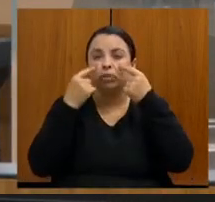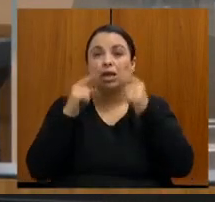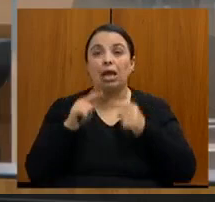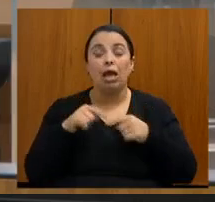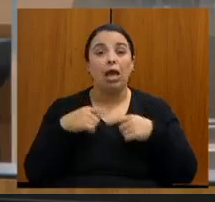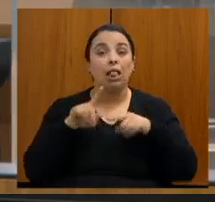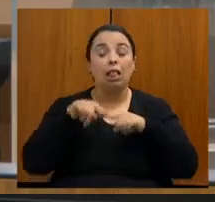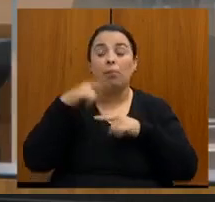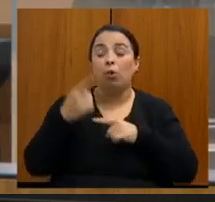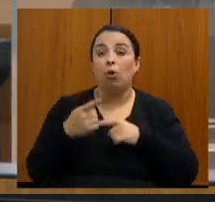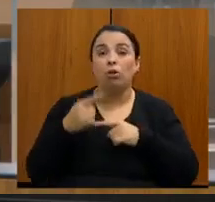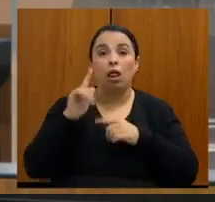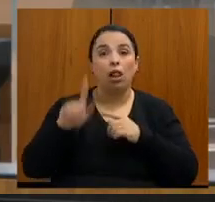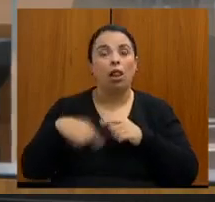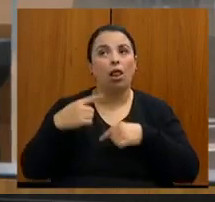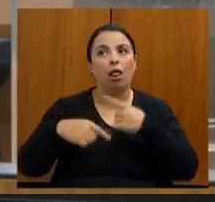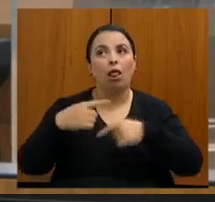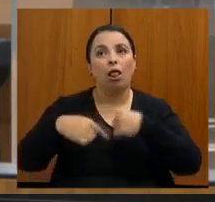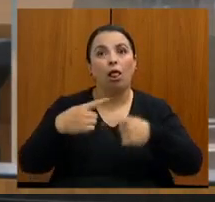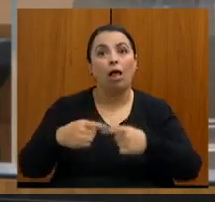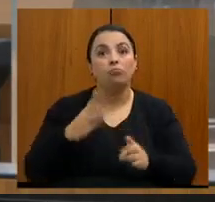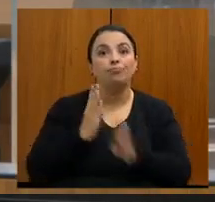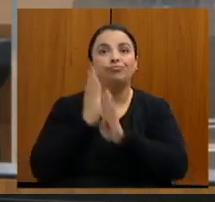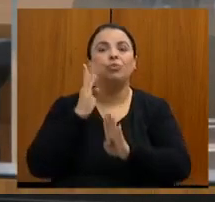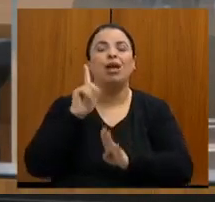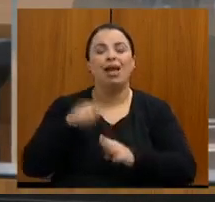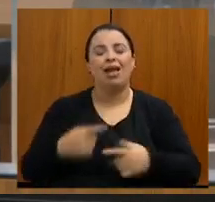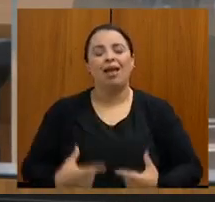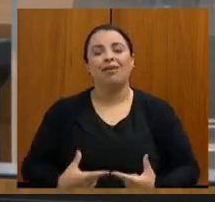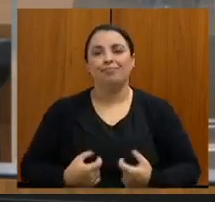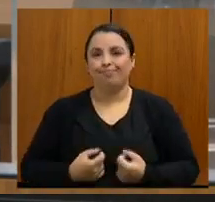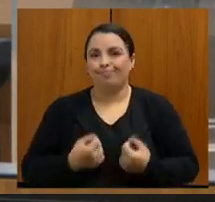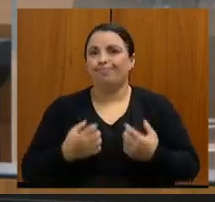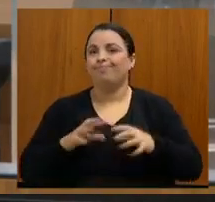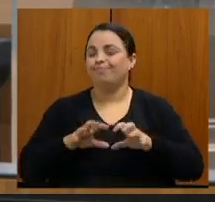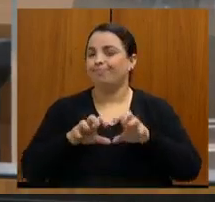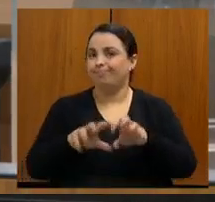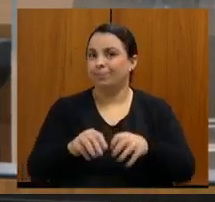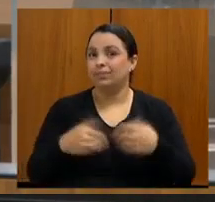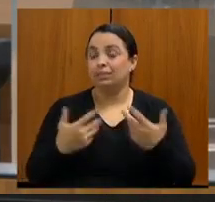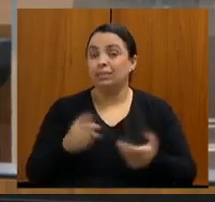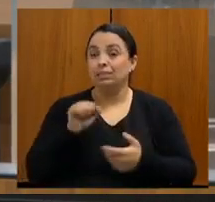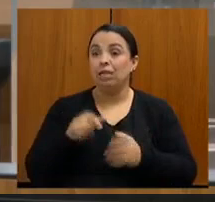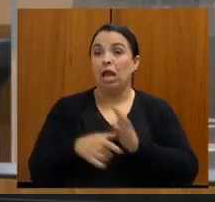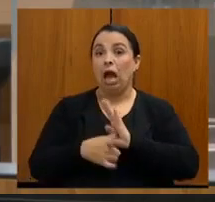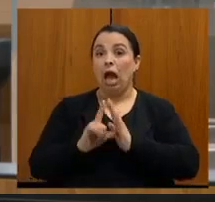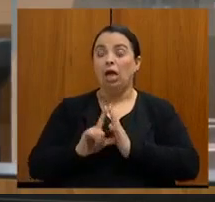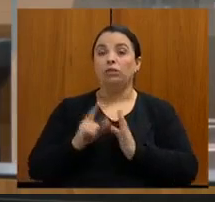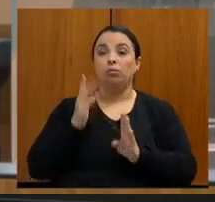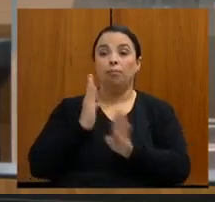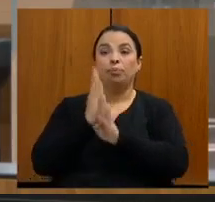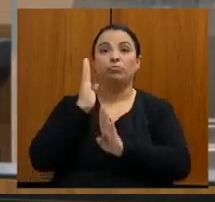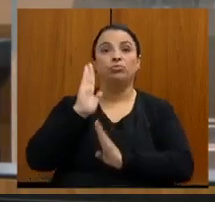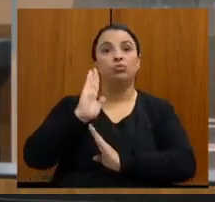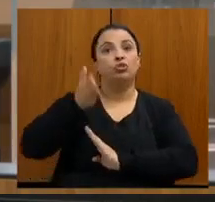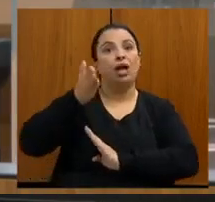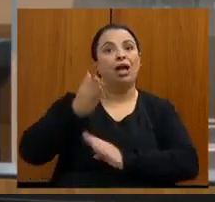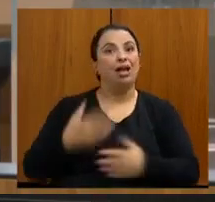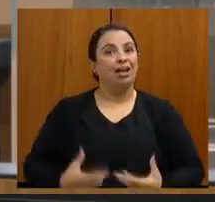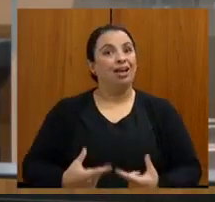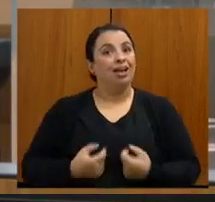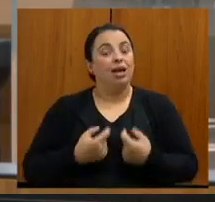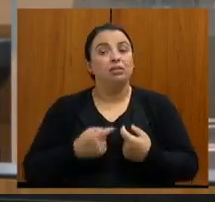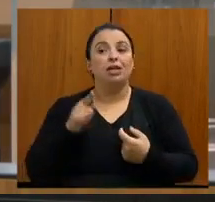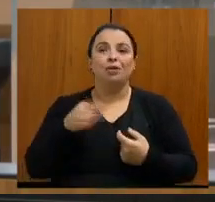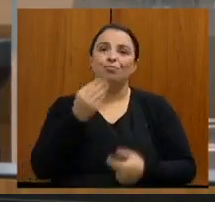o tratamento dele é apenas paliativo. Então, sim, se esse paciente talvez tivesse se diagnosticado mais